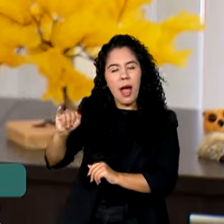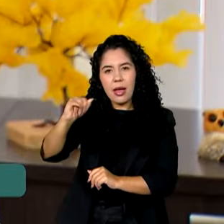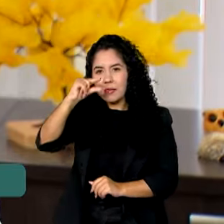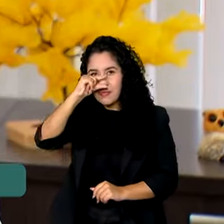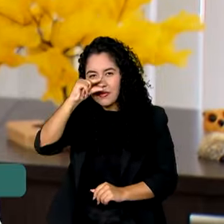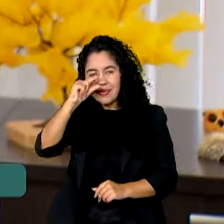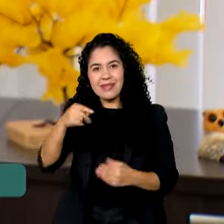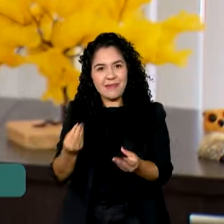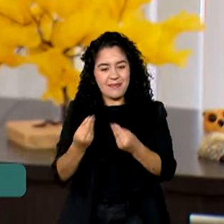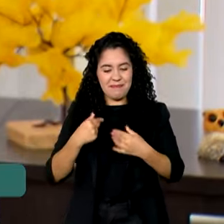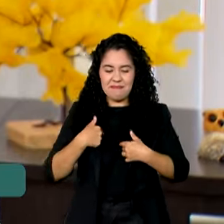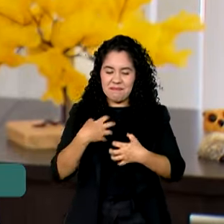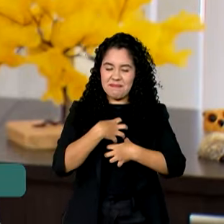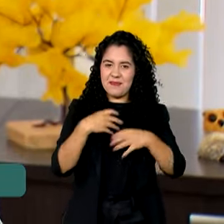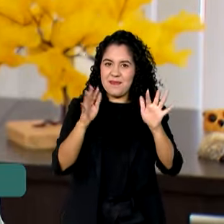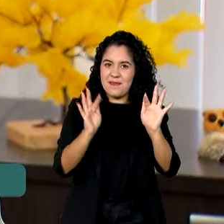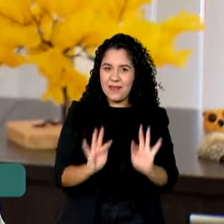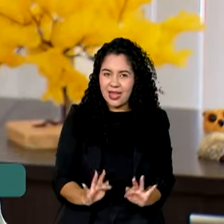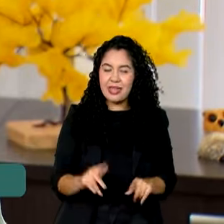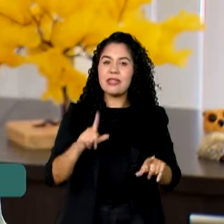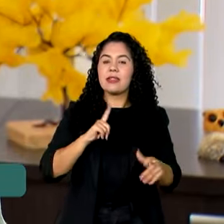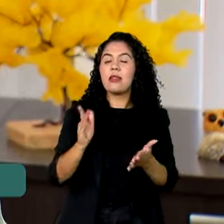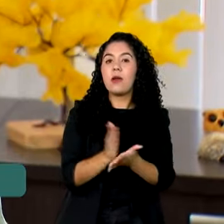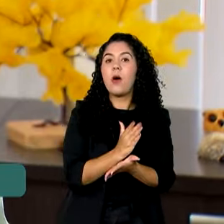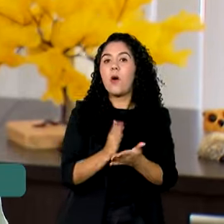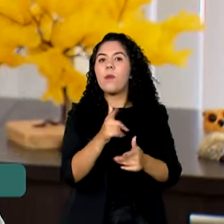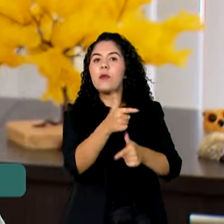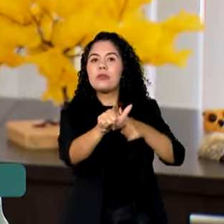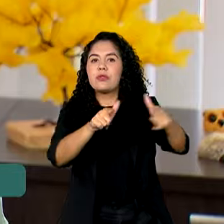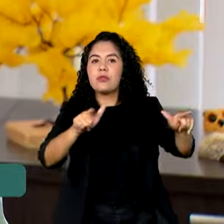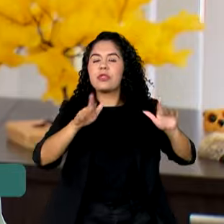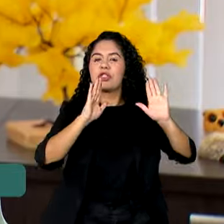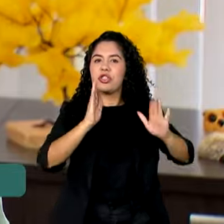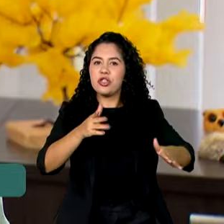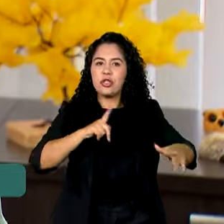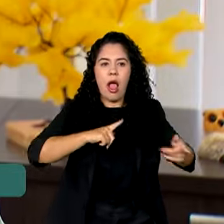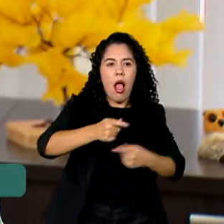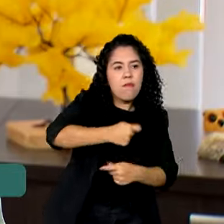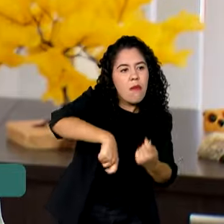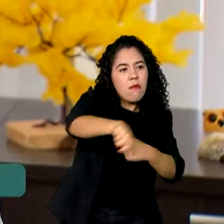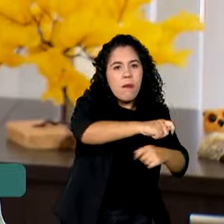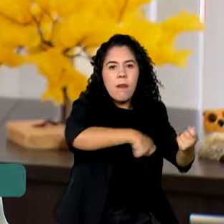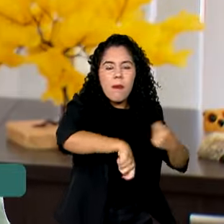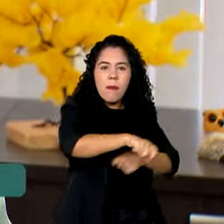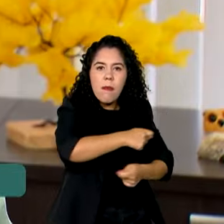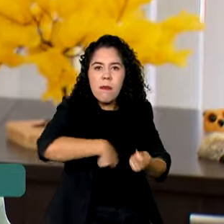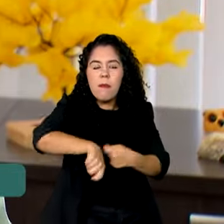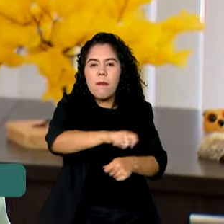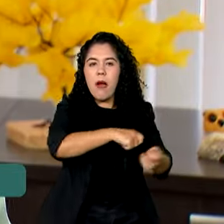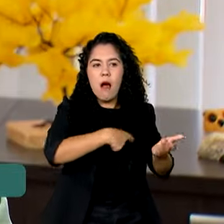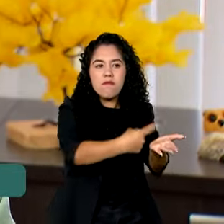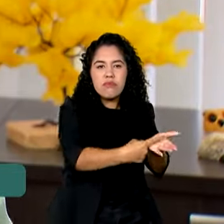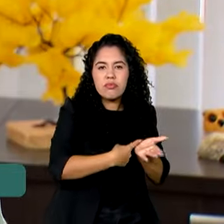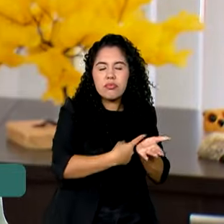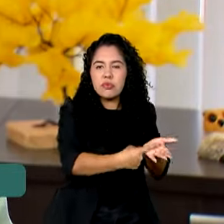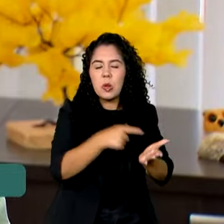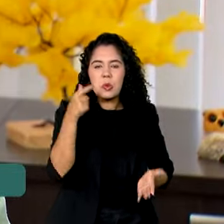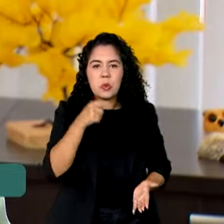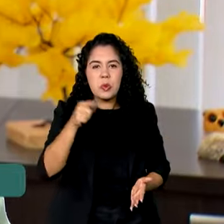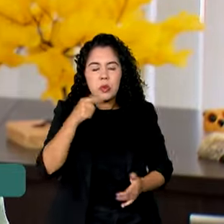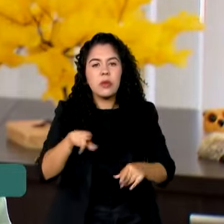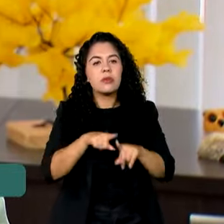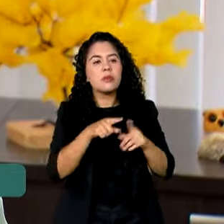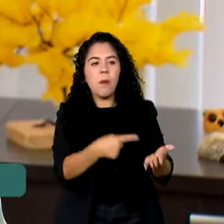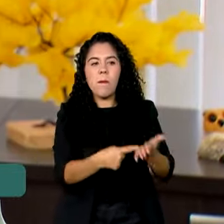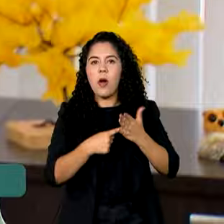deixa muito felizes. A gente já teve outras participantes engajadas em missões comerciais, fazendo negócios também. E isso tem nos